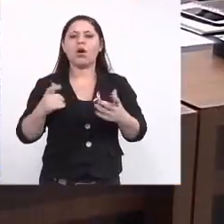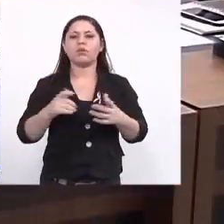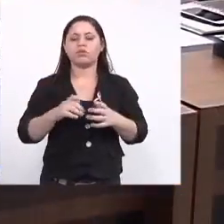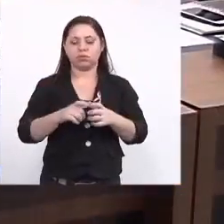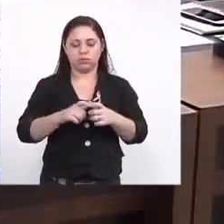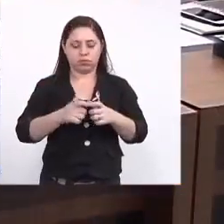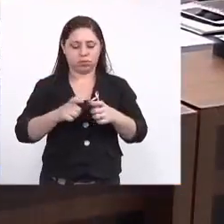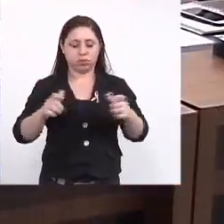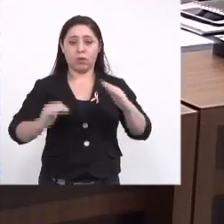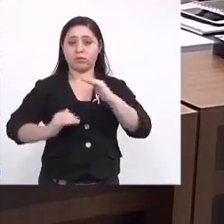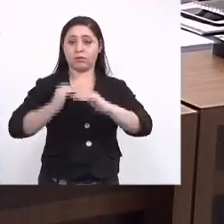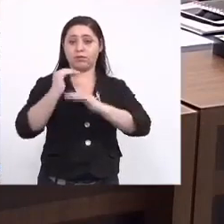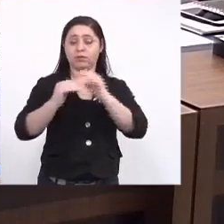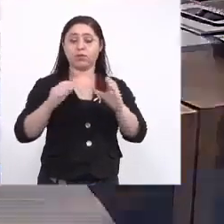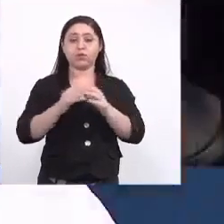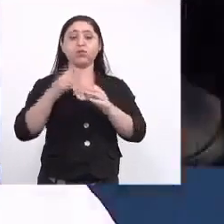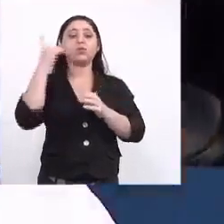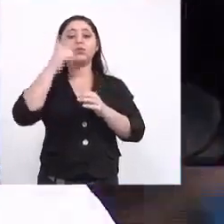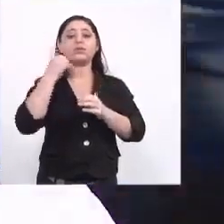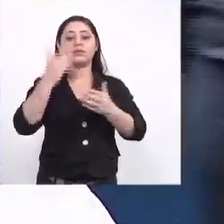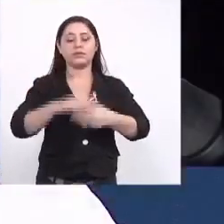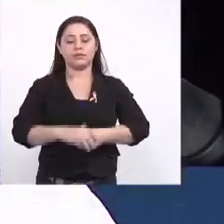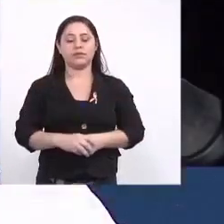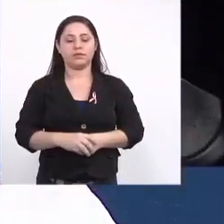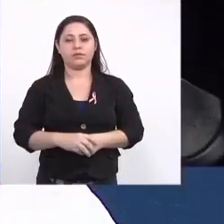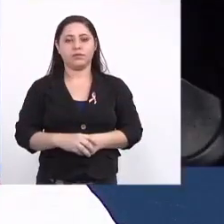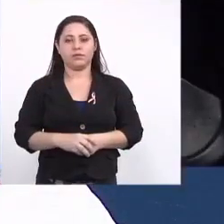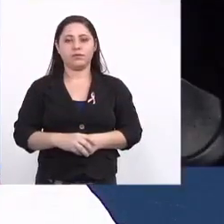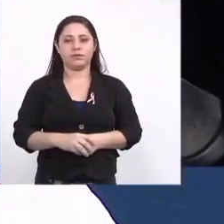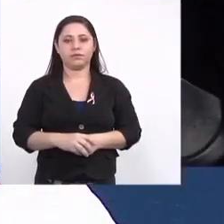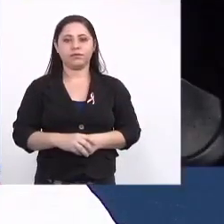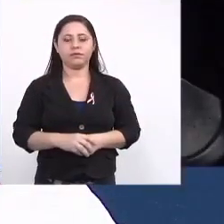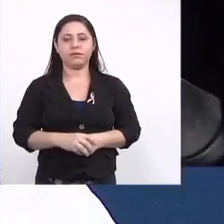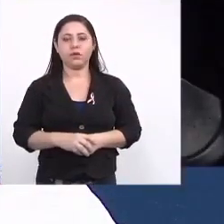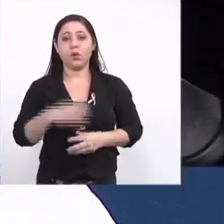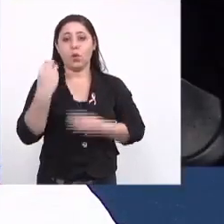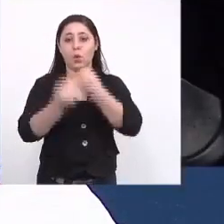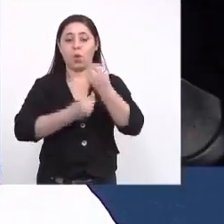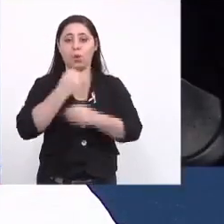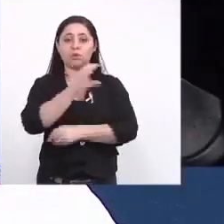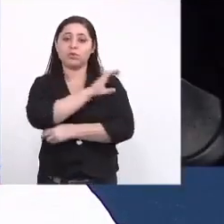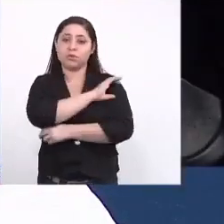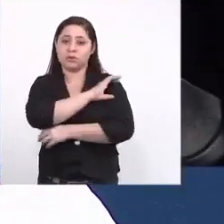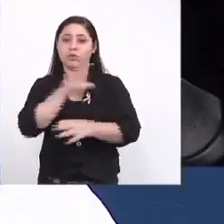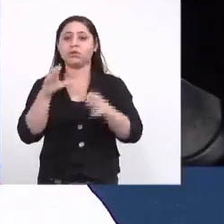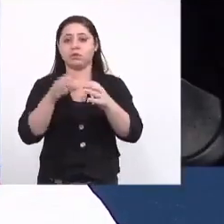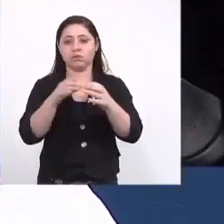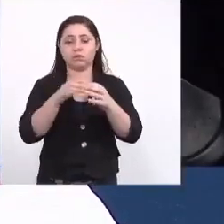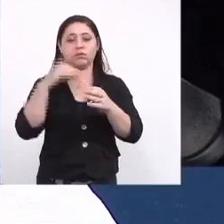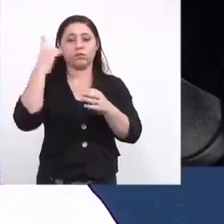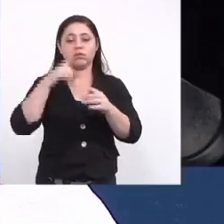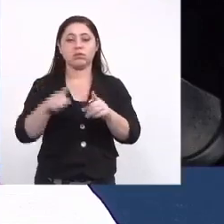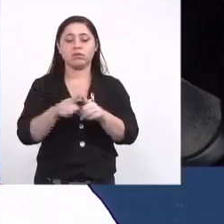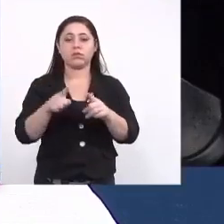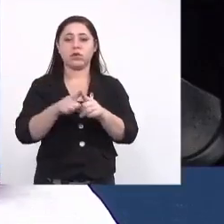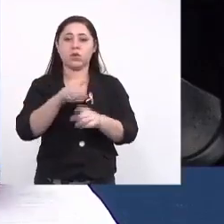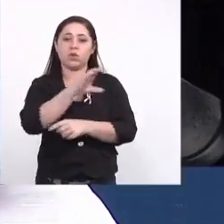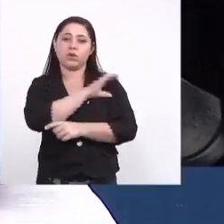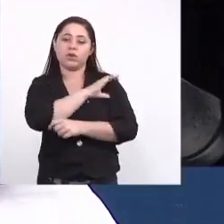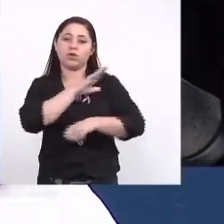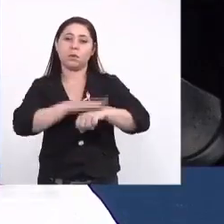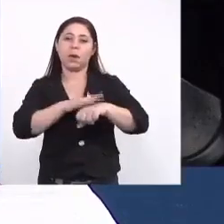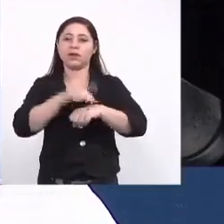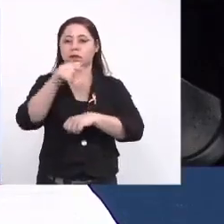avanços da Frente Parlamentar. E, como coordenador da Frente e também coordenador de mais